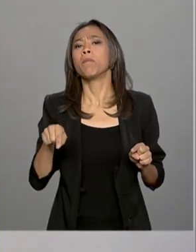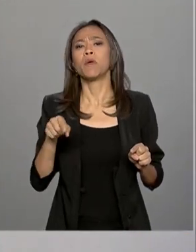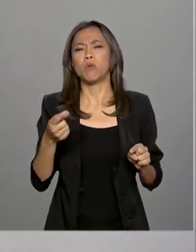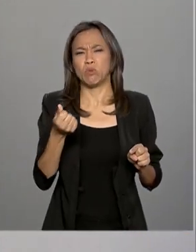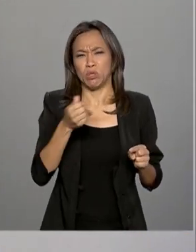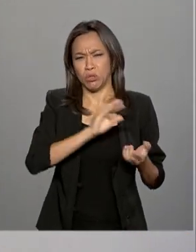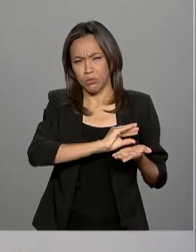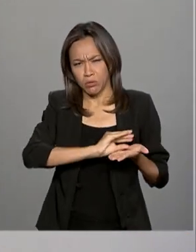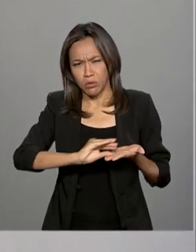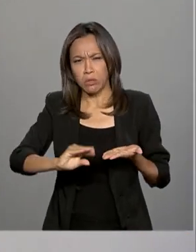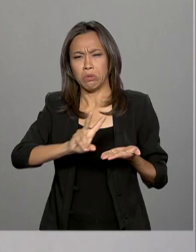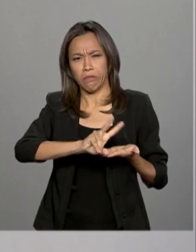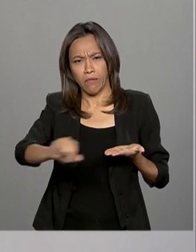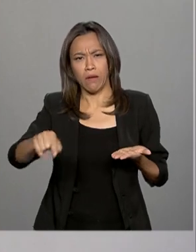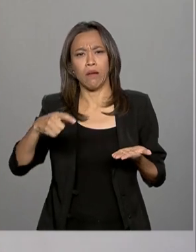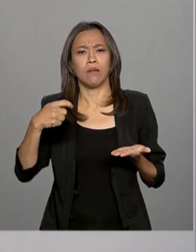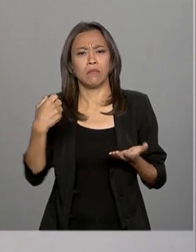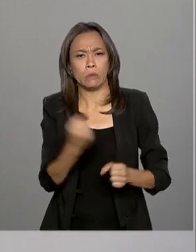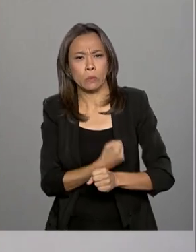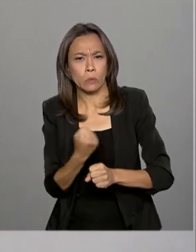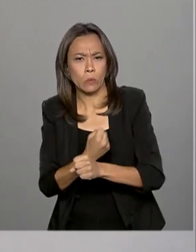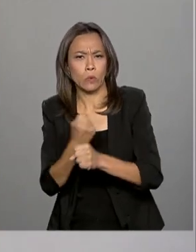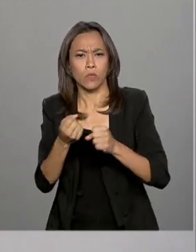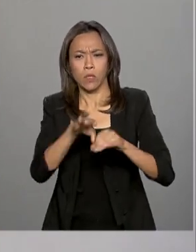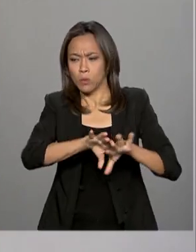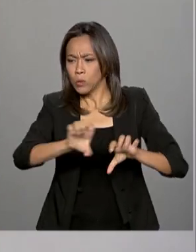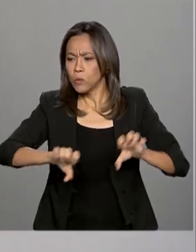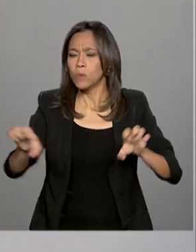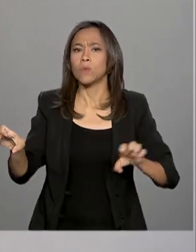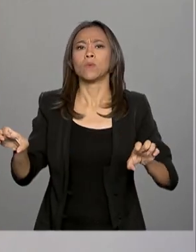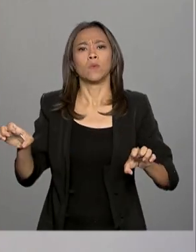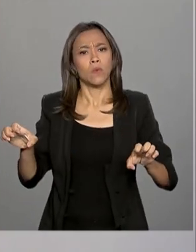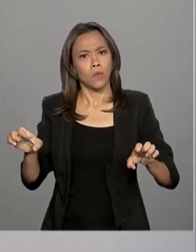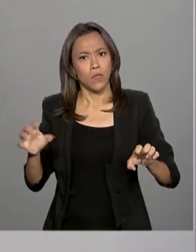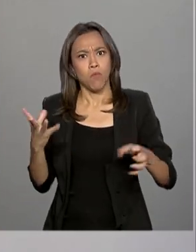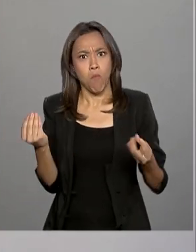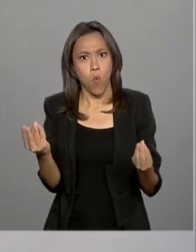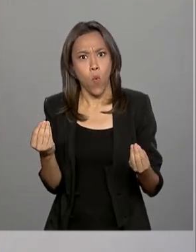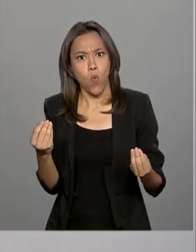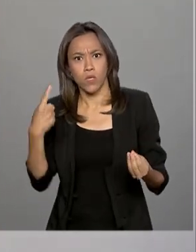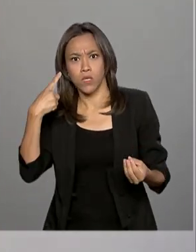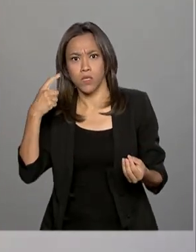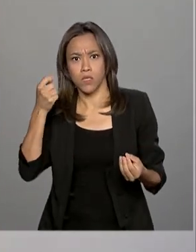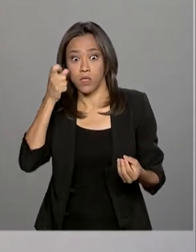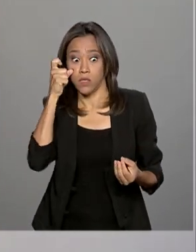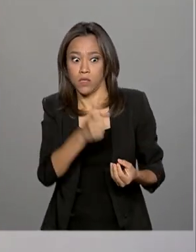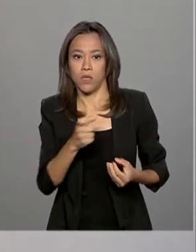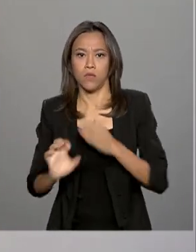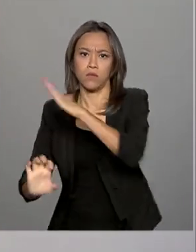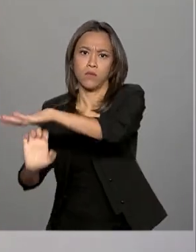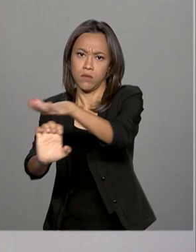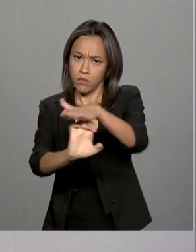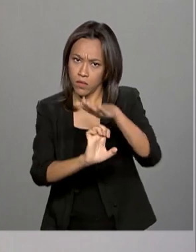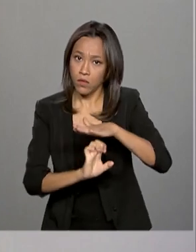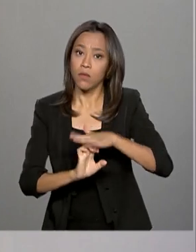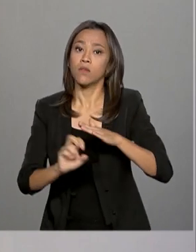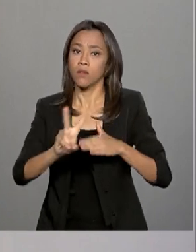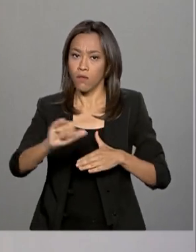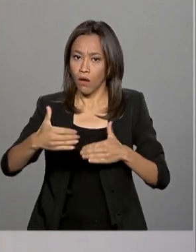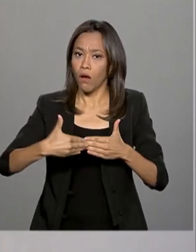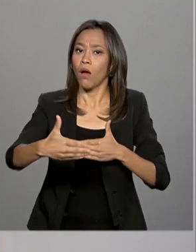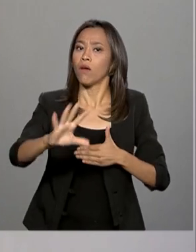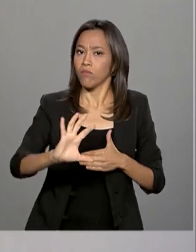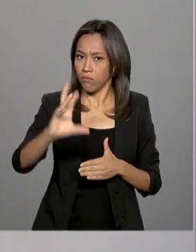virão, pelo CAPEX, pela intensa concorrência que com certeza virá. E a gente pode até